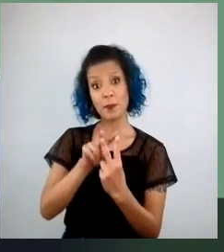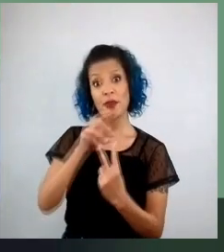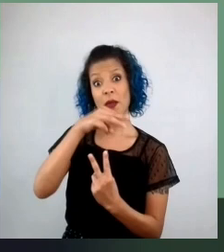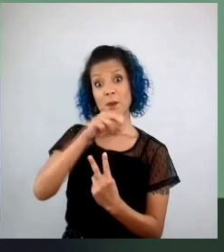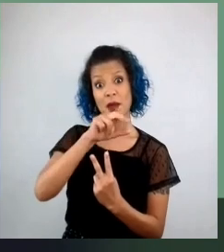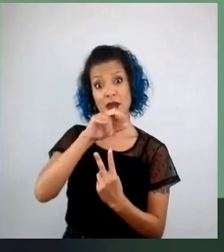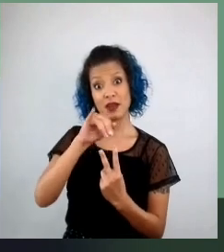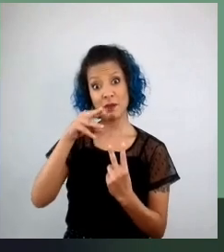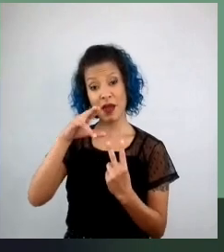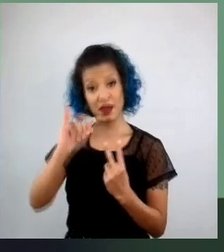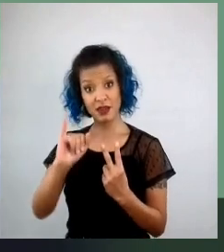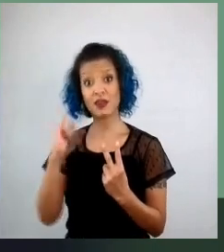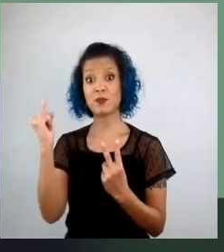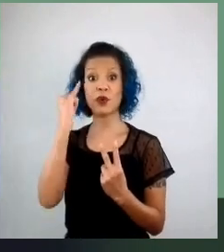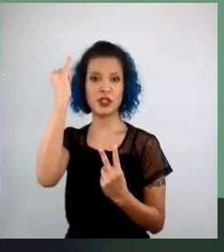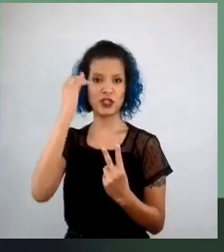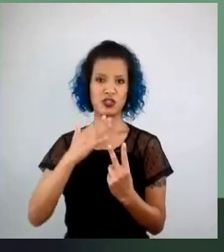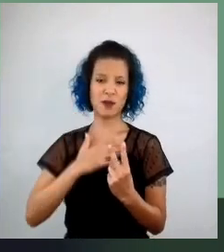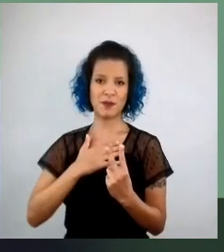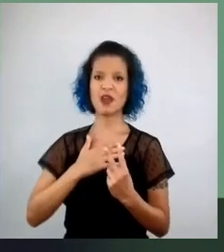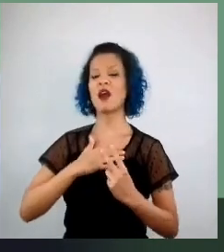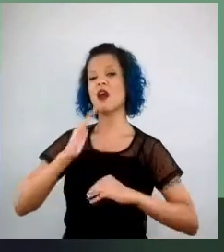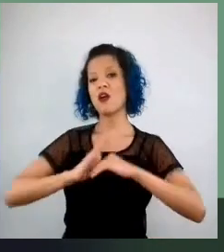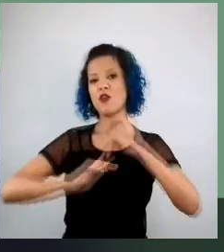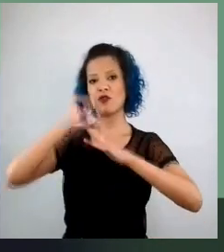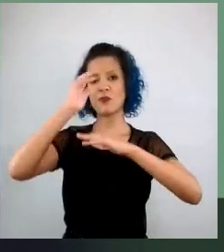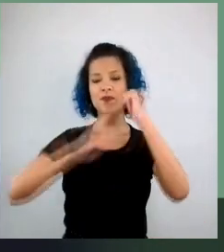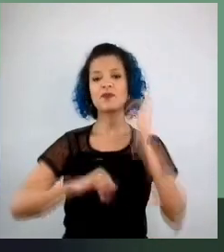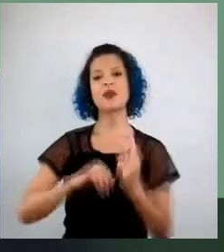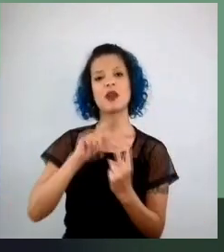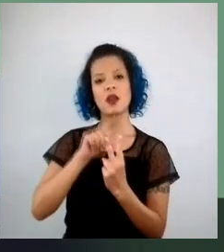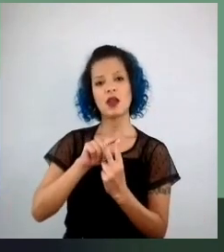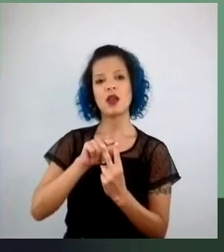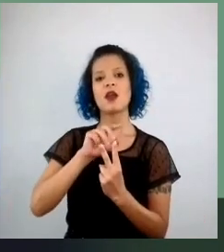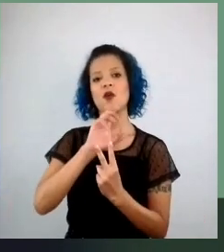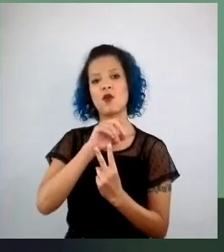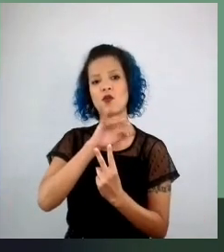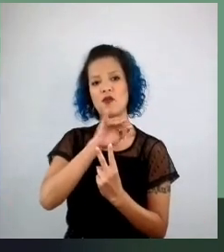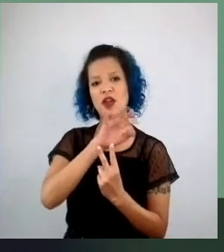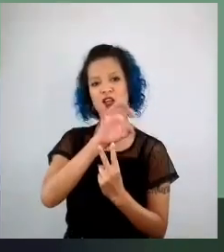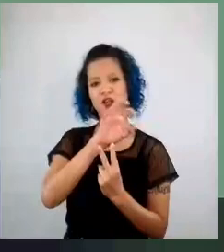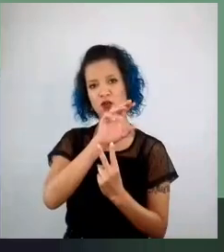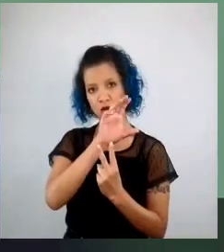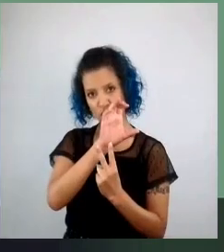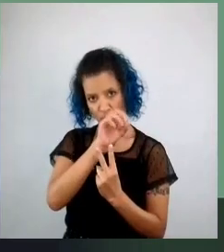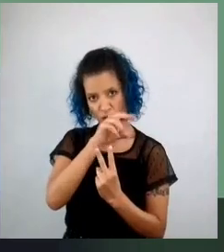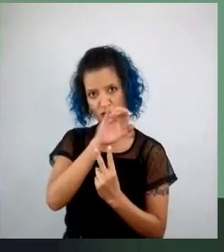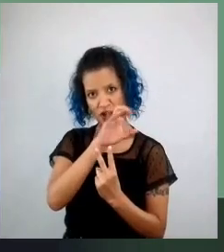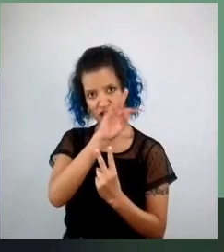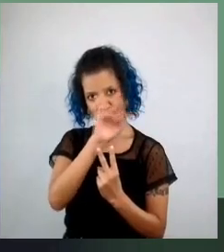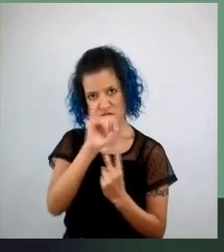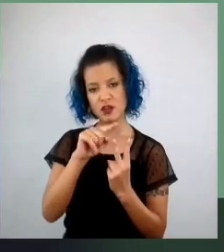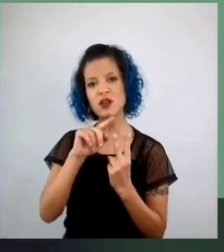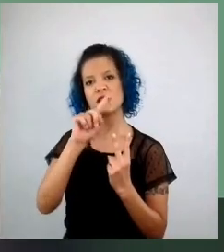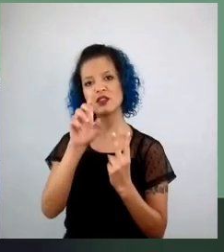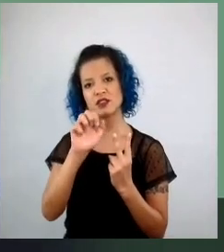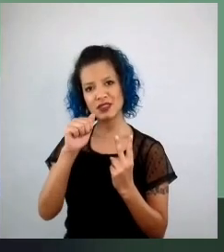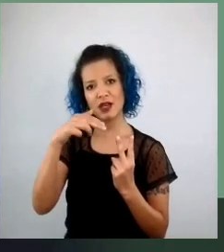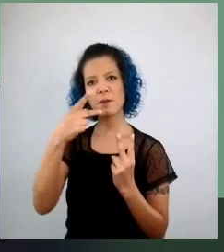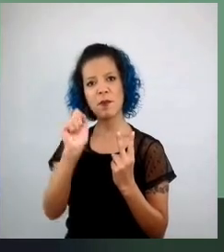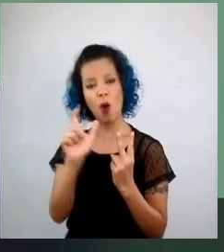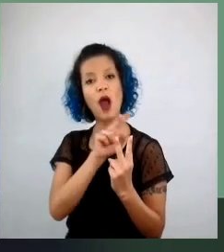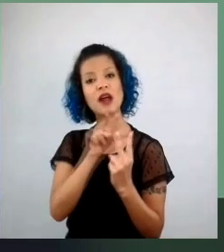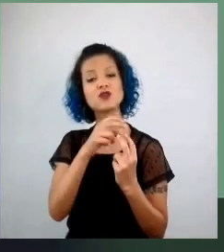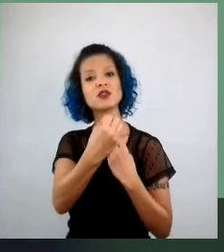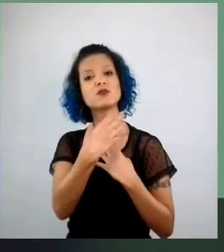formação, a Mari Golfetti e a Mari Zampol, que também me ensinaram muito de planejamento e muito da vida, e eu acho que as duas coisas